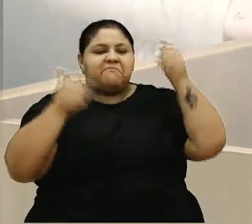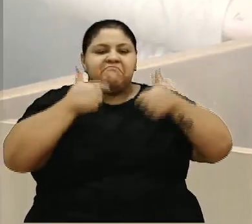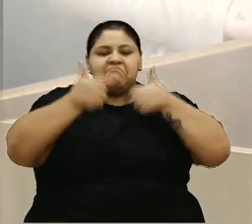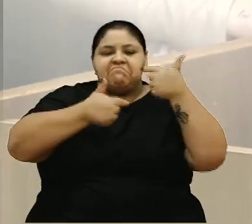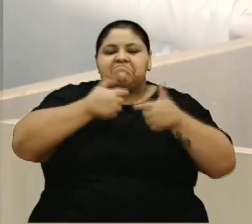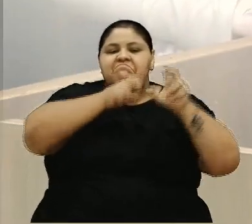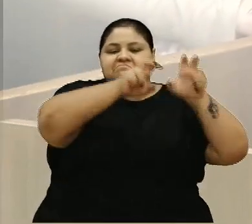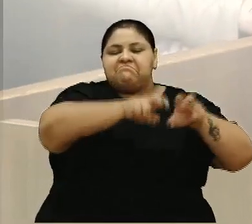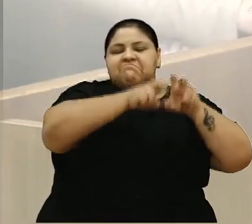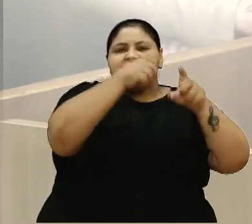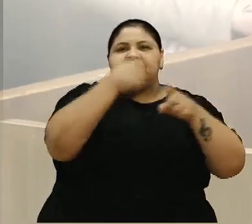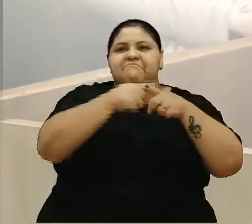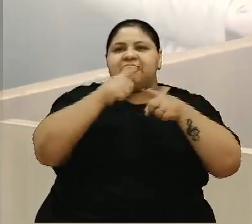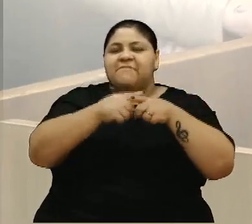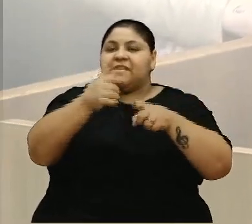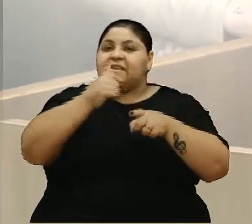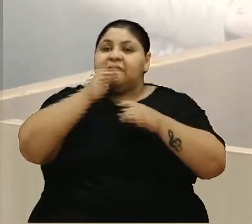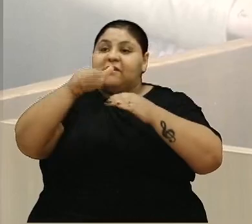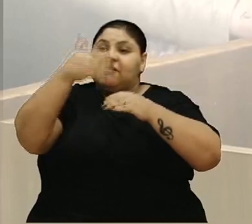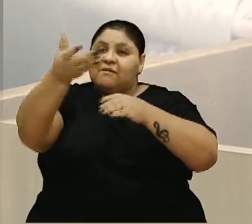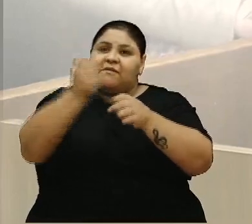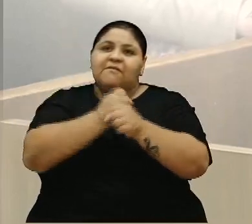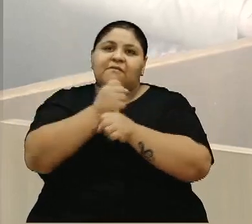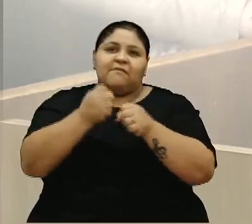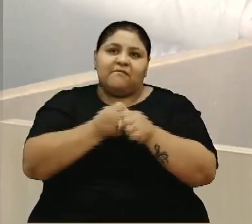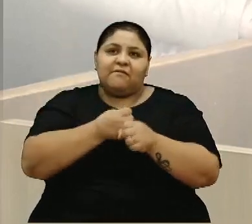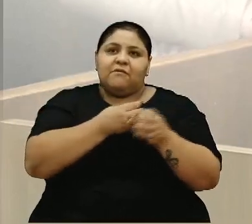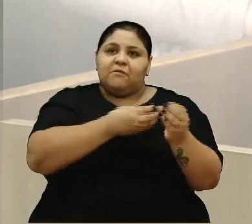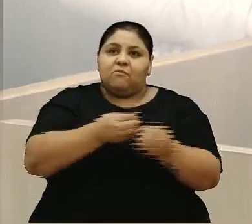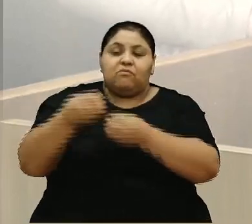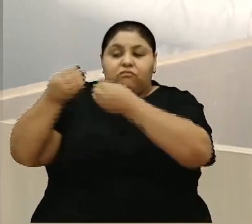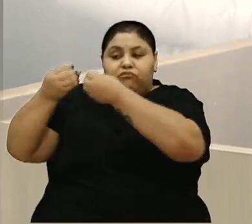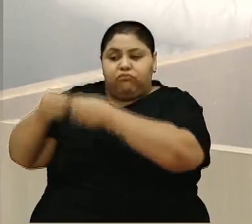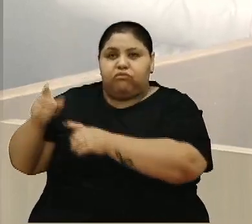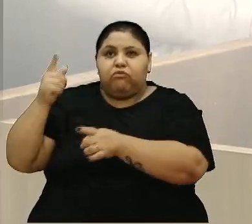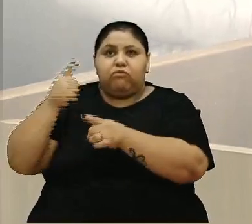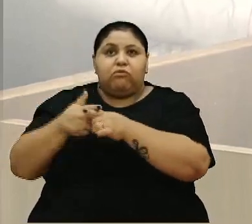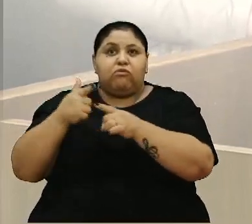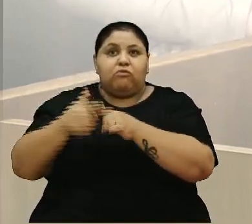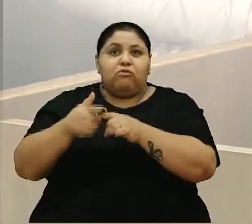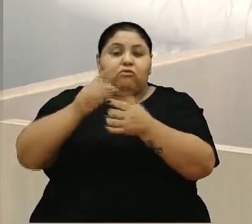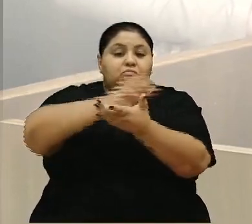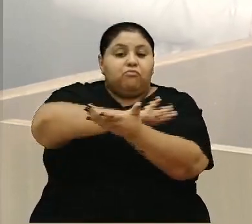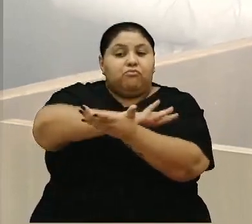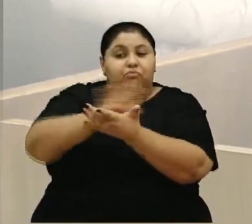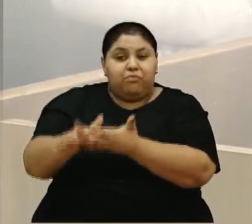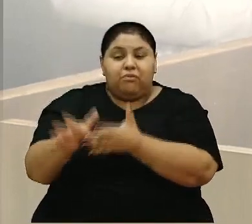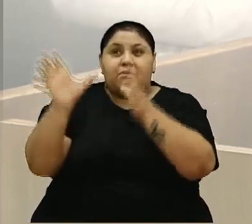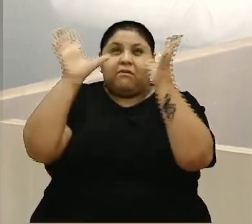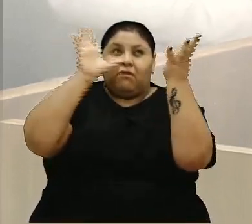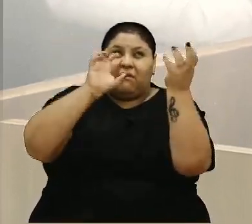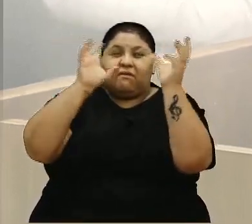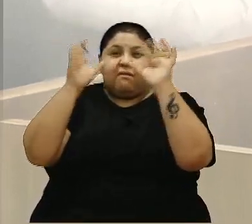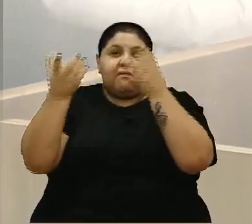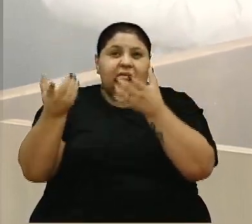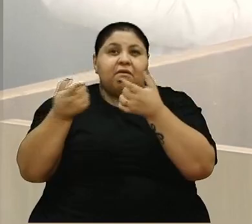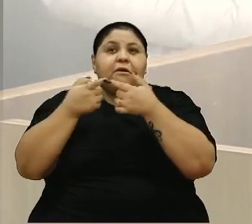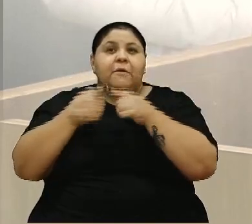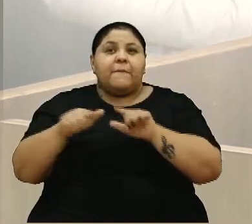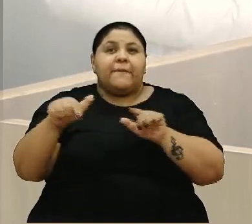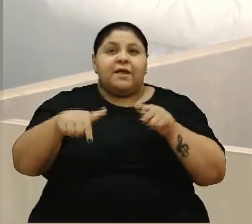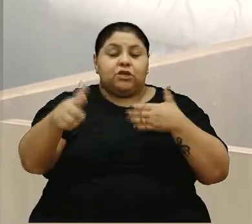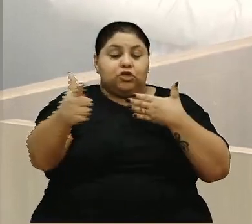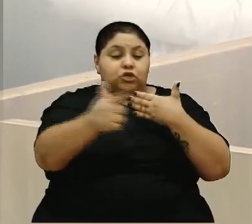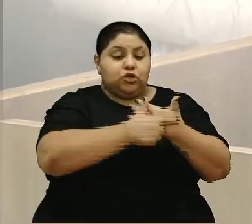que infelizmente no próximo ano restará muito prejudicado em razão das situações climáticas que a gente viveu, mas o nosso papel é